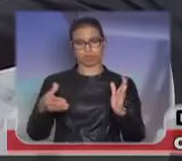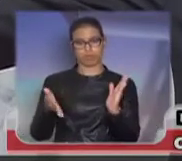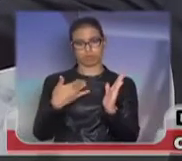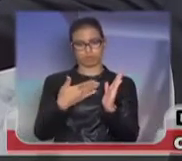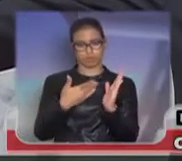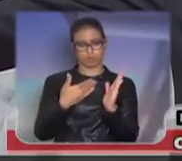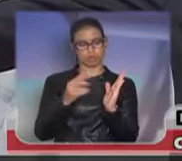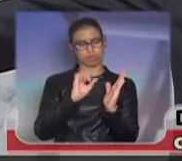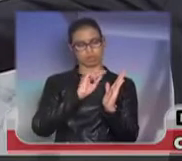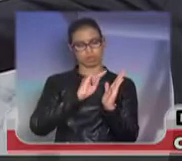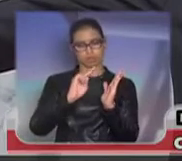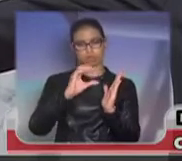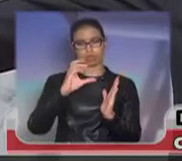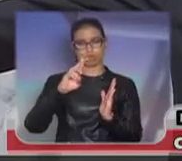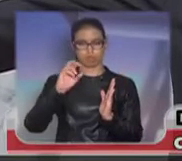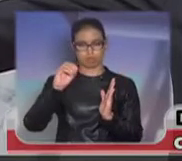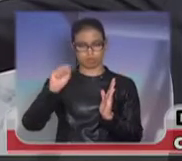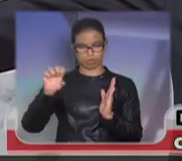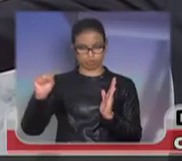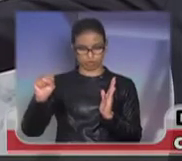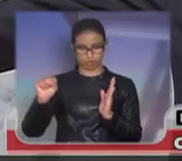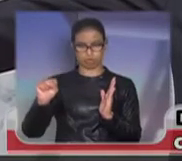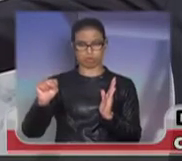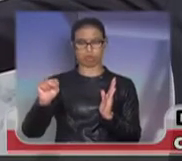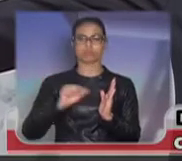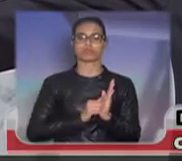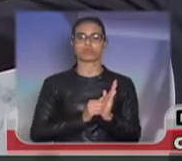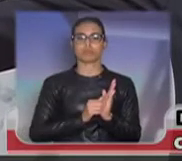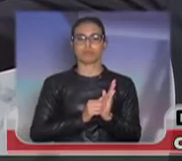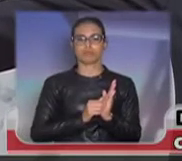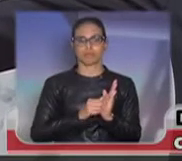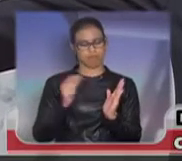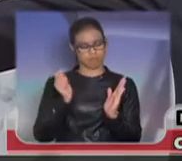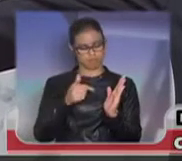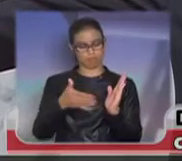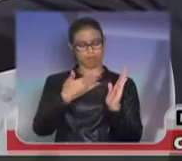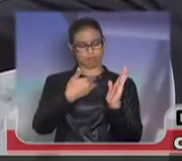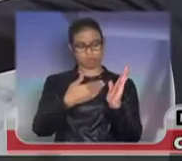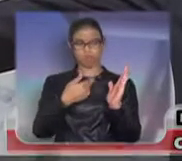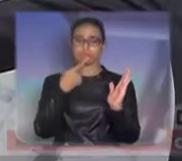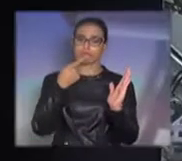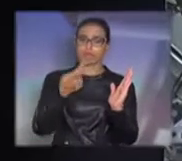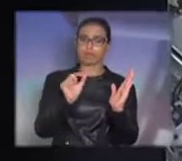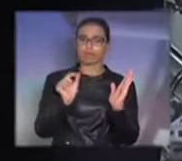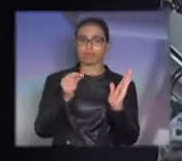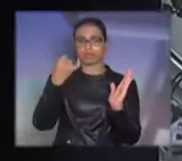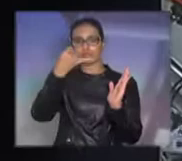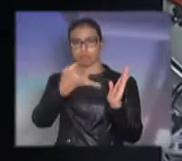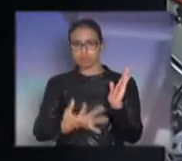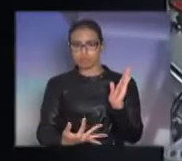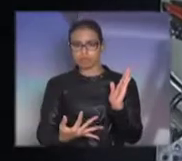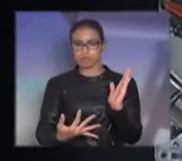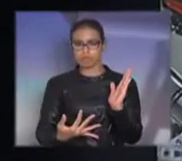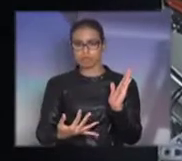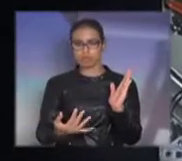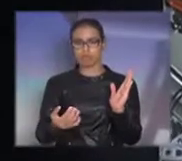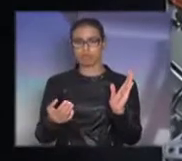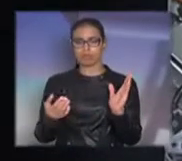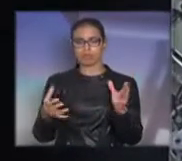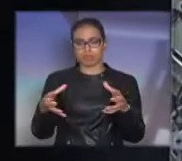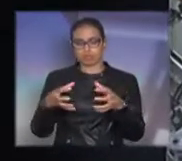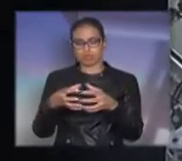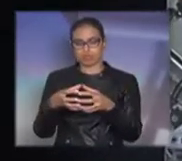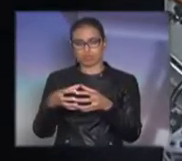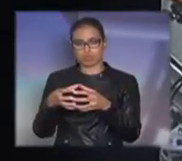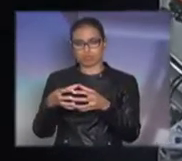Veia foi lançada ontem aqui na Assembleia Legislativa, que é uma revista que fala sobre motociclistas, fala sobre motoclubes